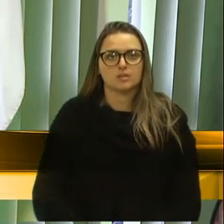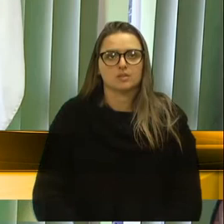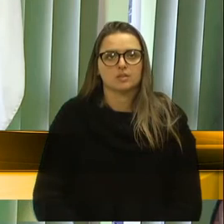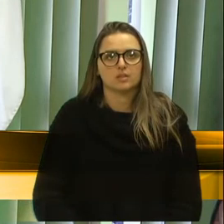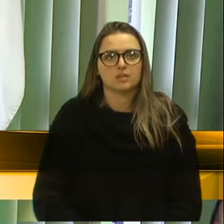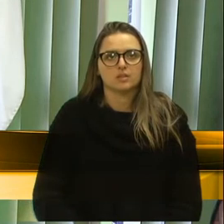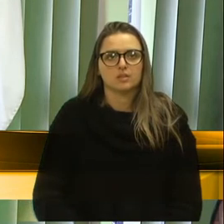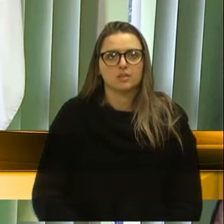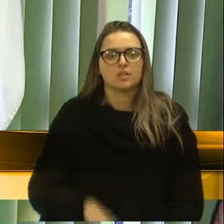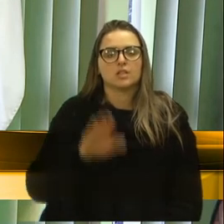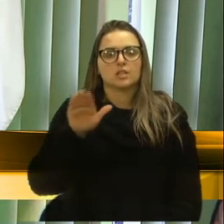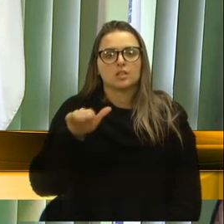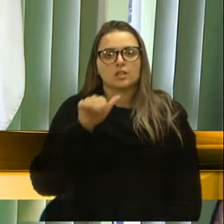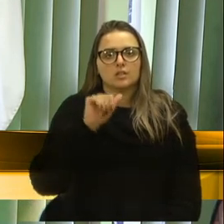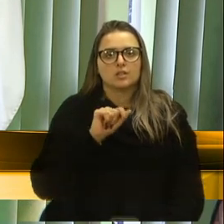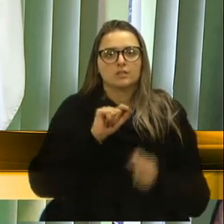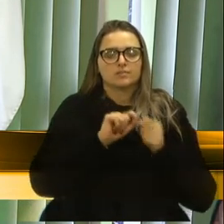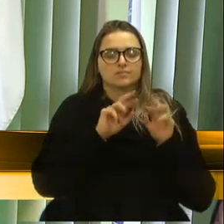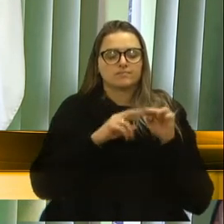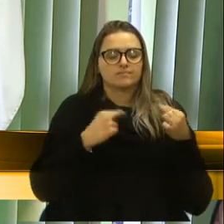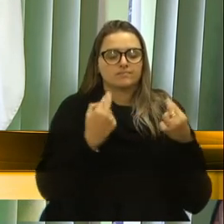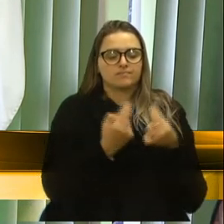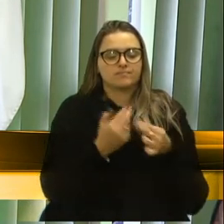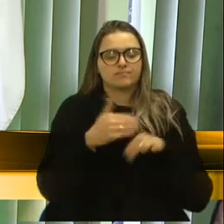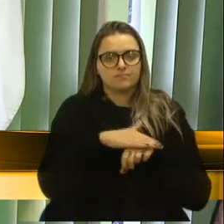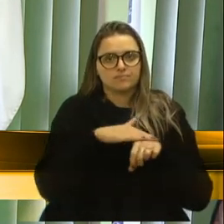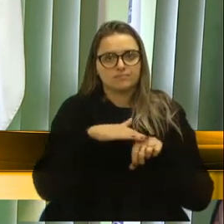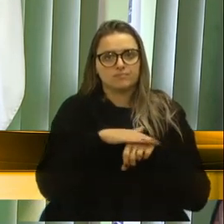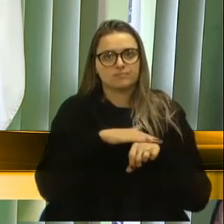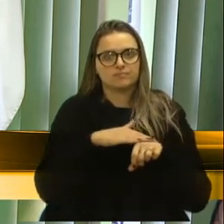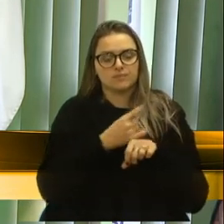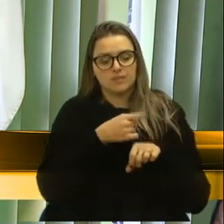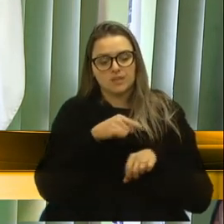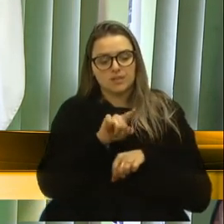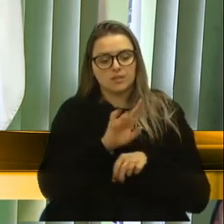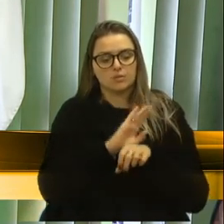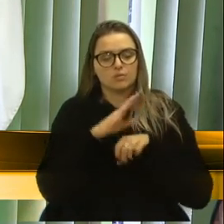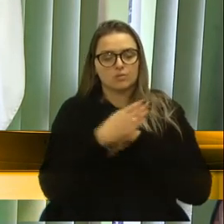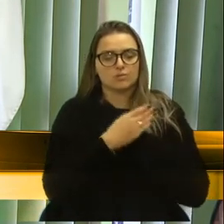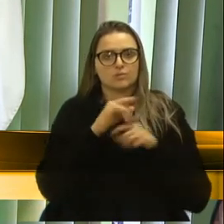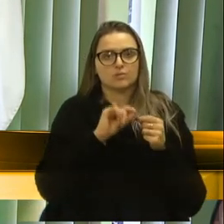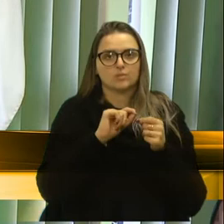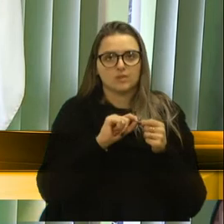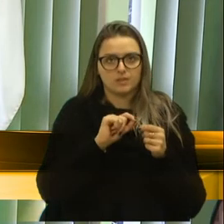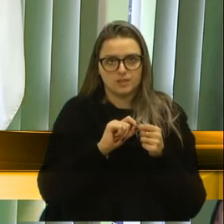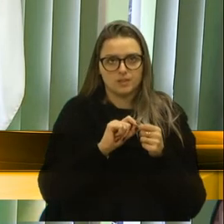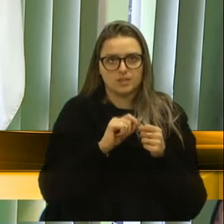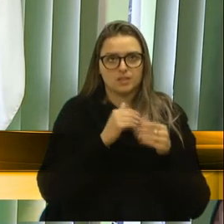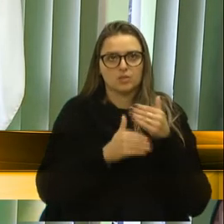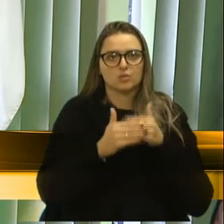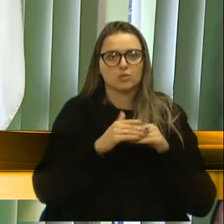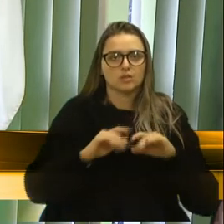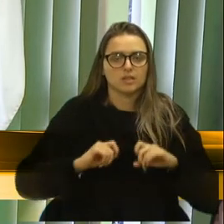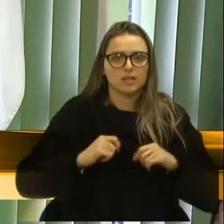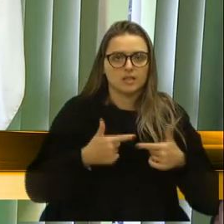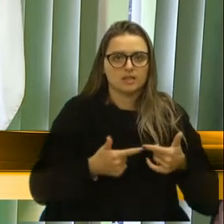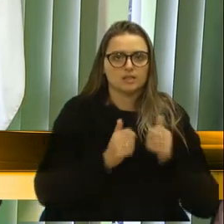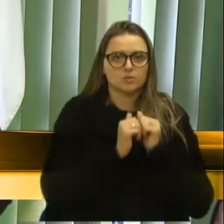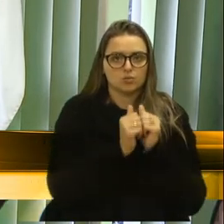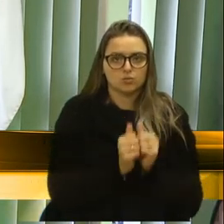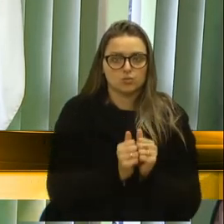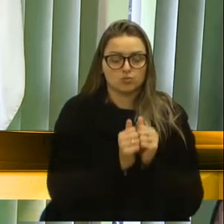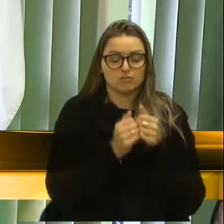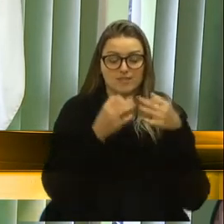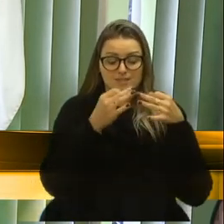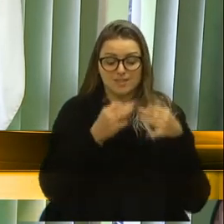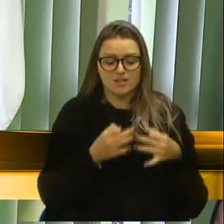chamar para uma reunião, conversar e se dirigir aos bairros para fazer essa ação em conjunto que deu certo